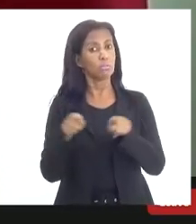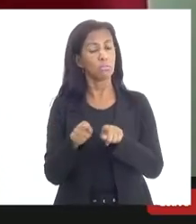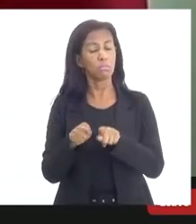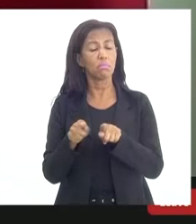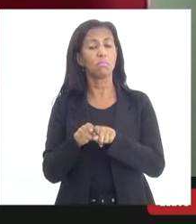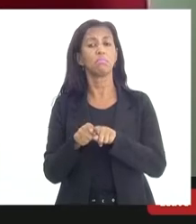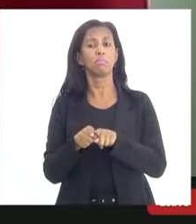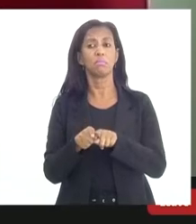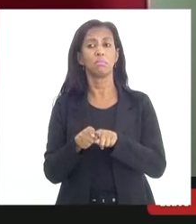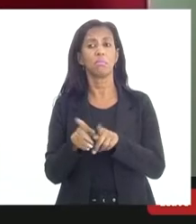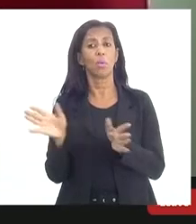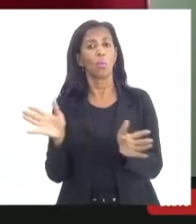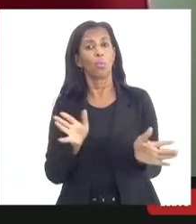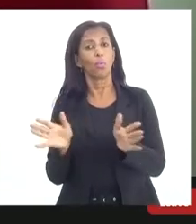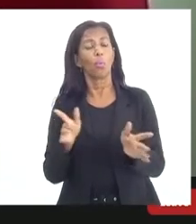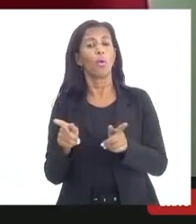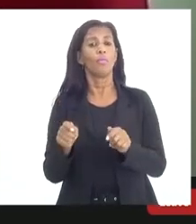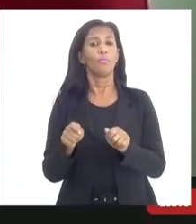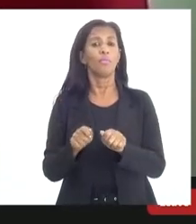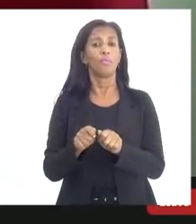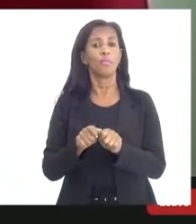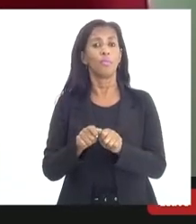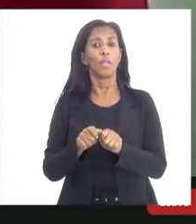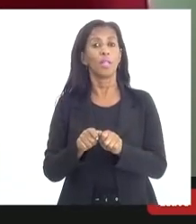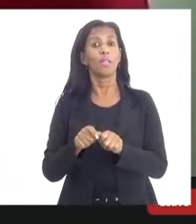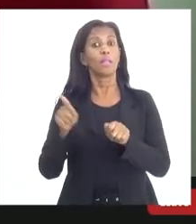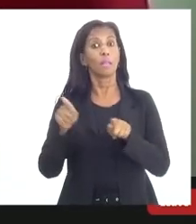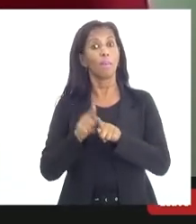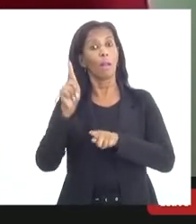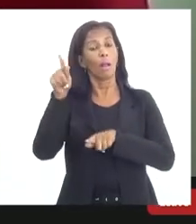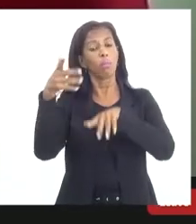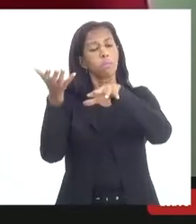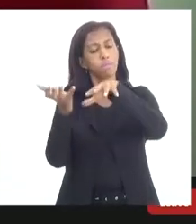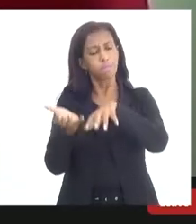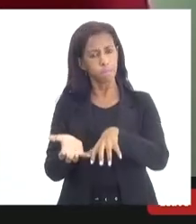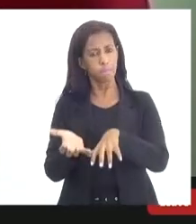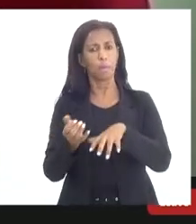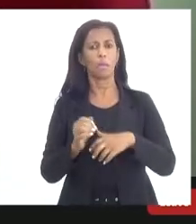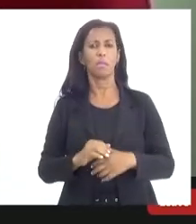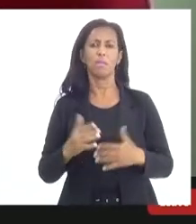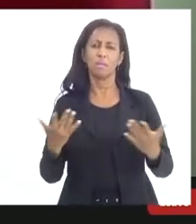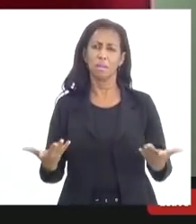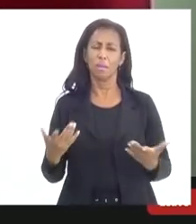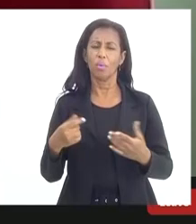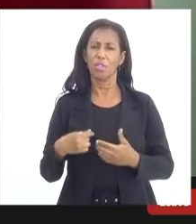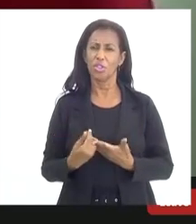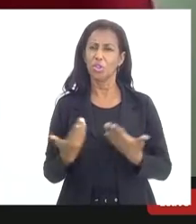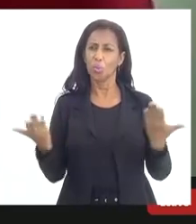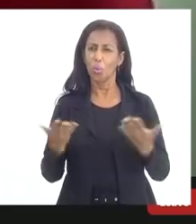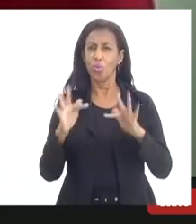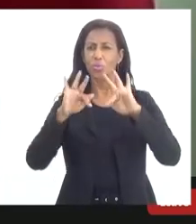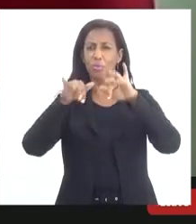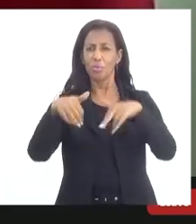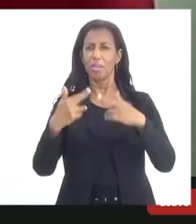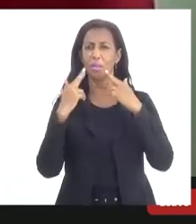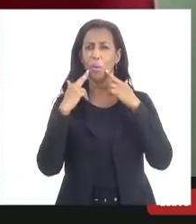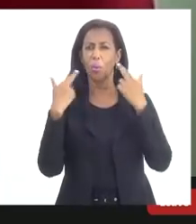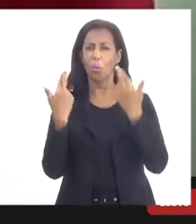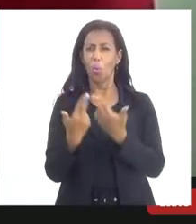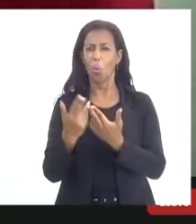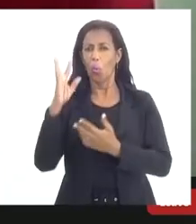com a articulação feita com o Congresso Nacional então acho que a gente sai daqui com muitas muitas